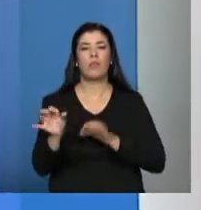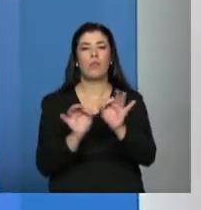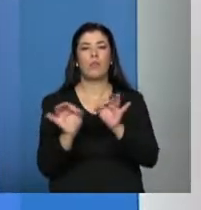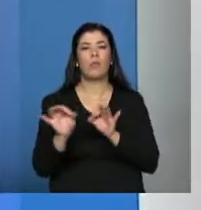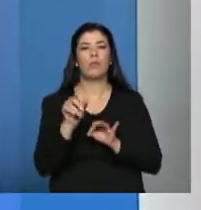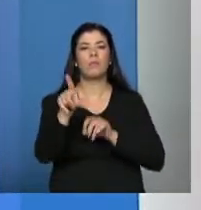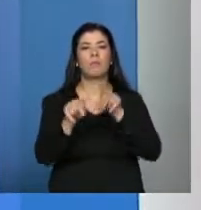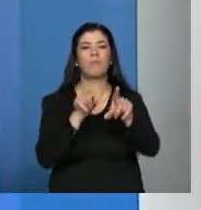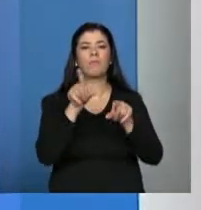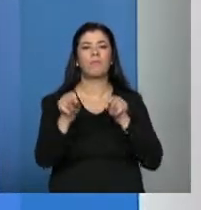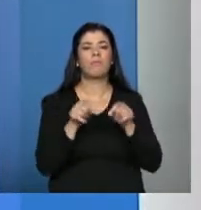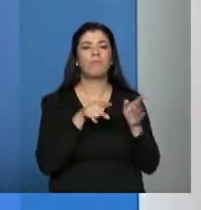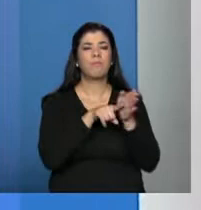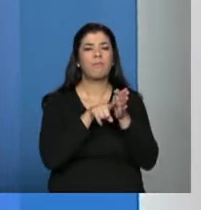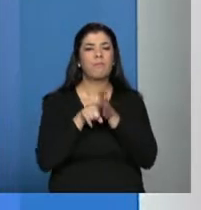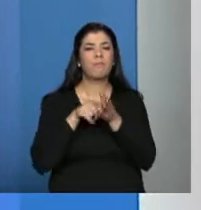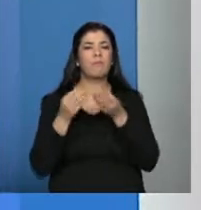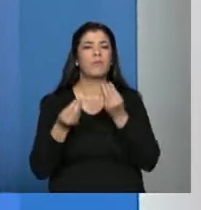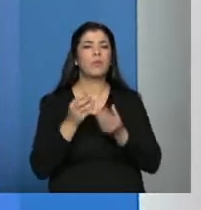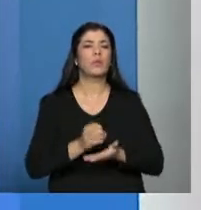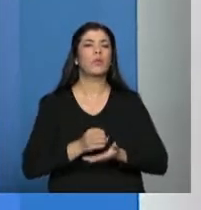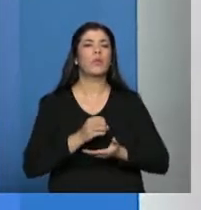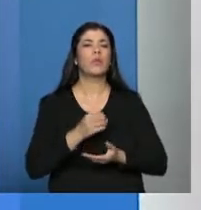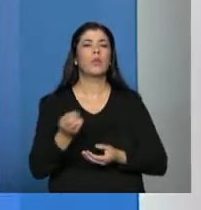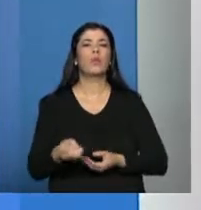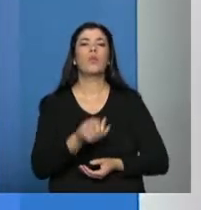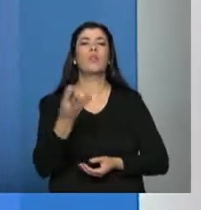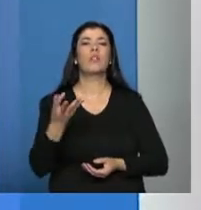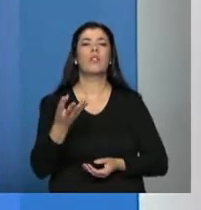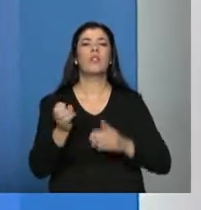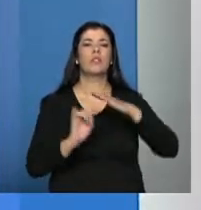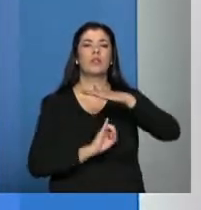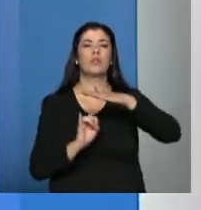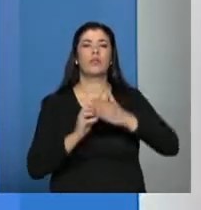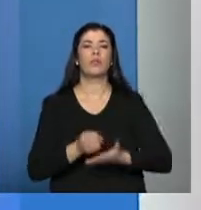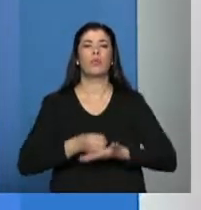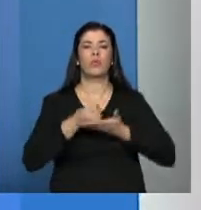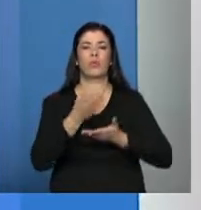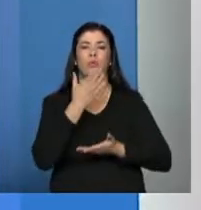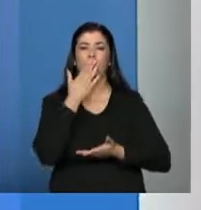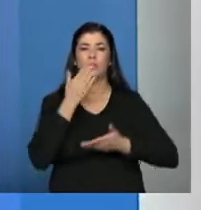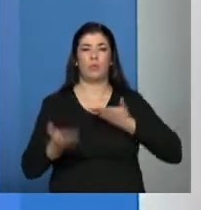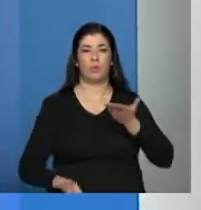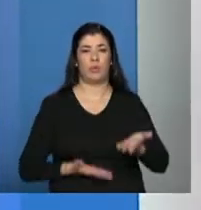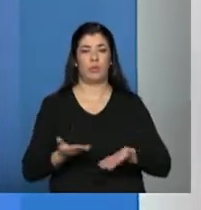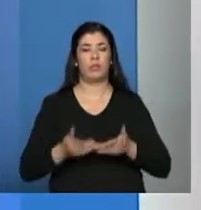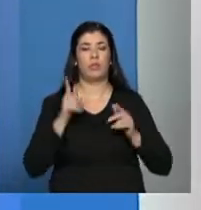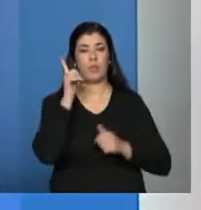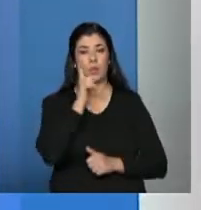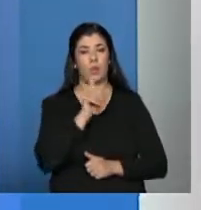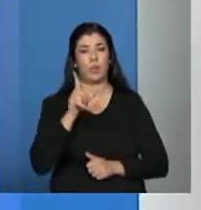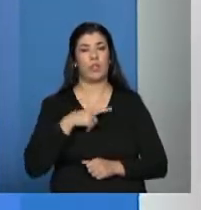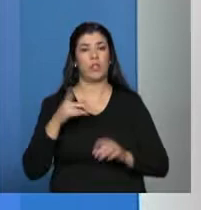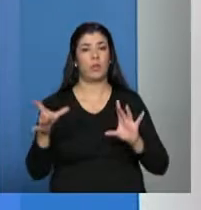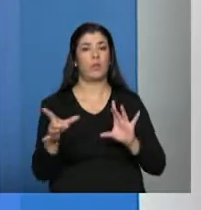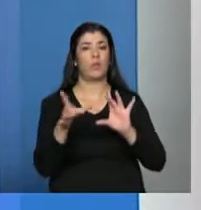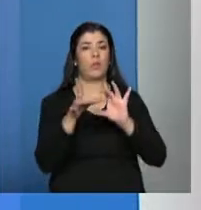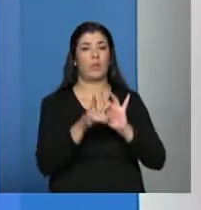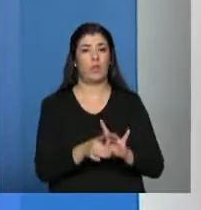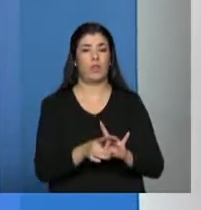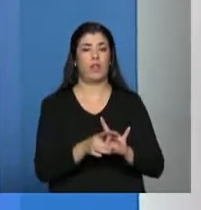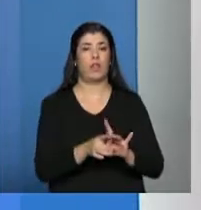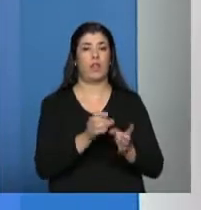que oferecem algum tipo de serviço, benefício, e ele consiga aproximar essas entidades e essas